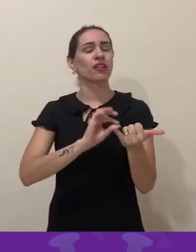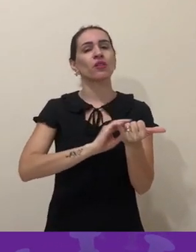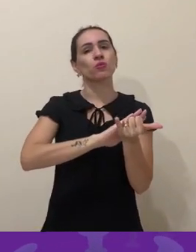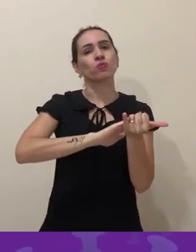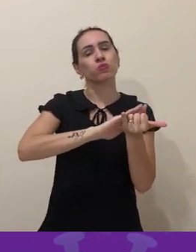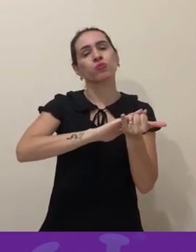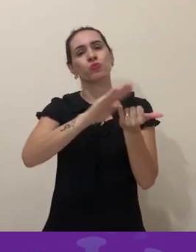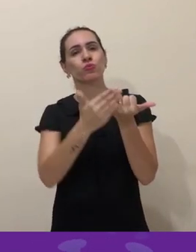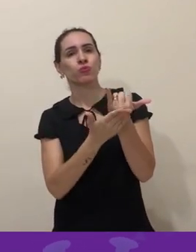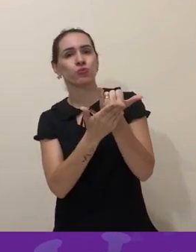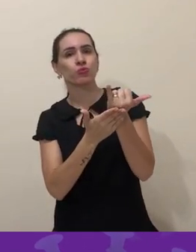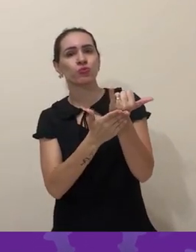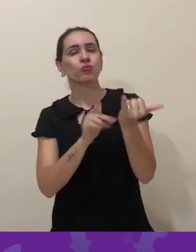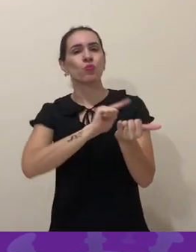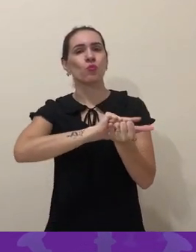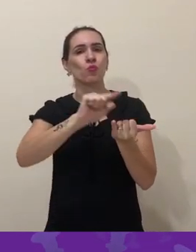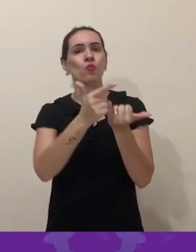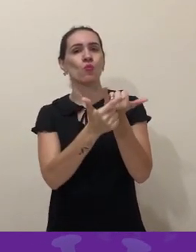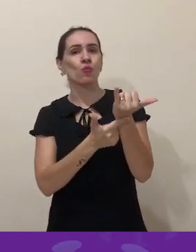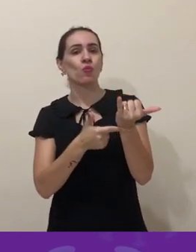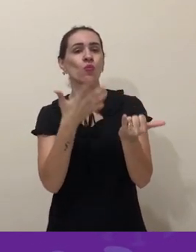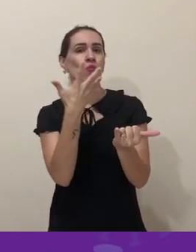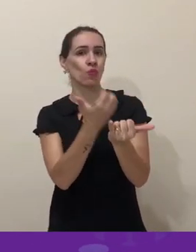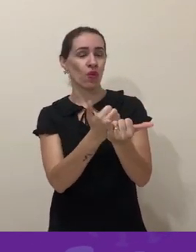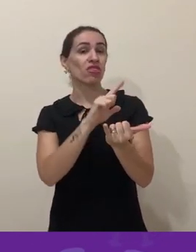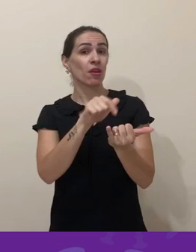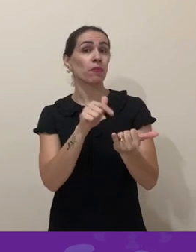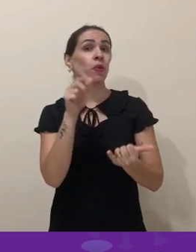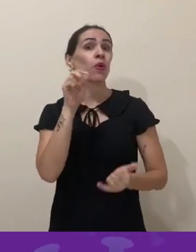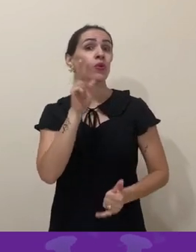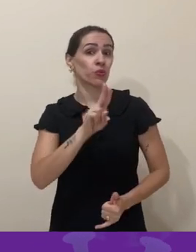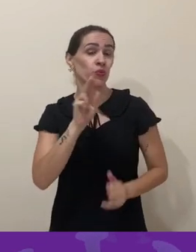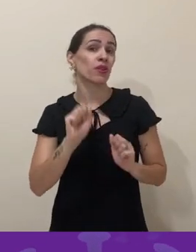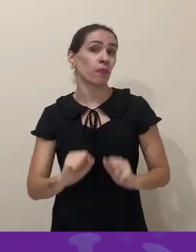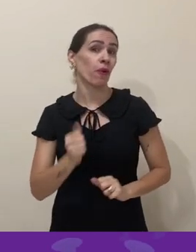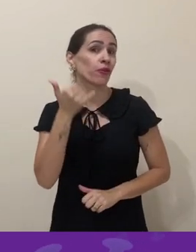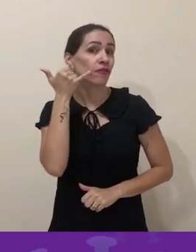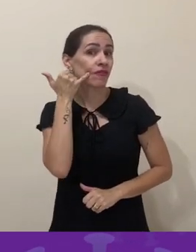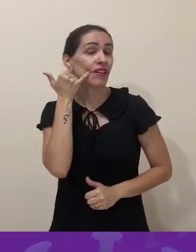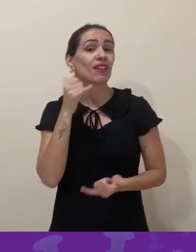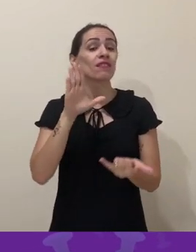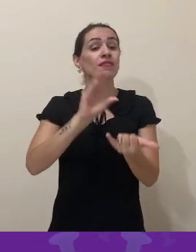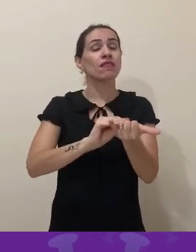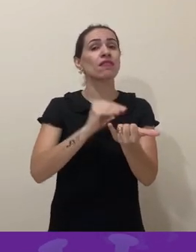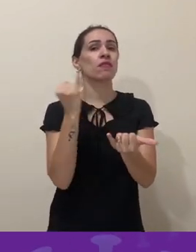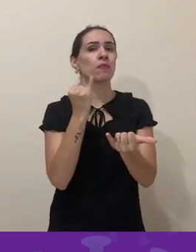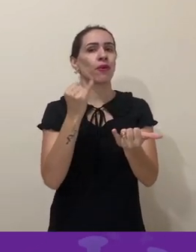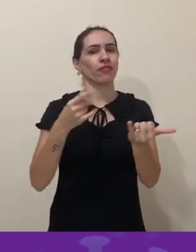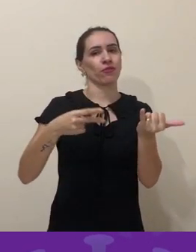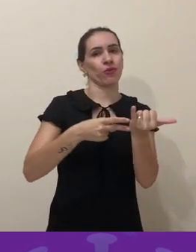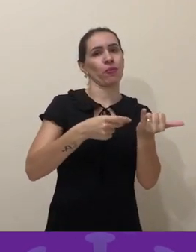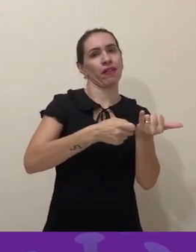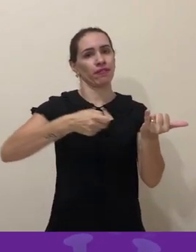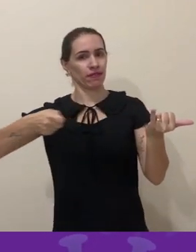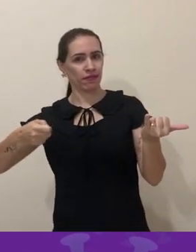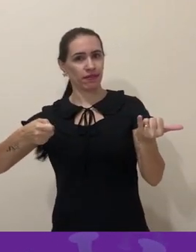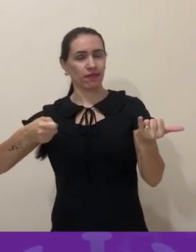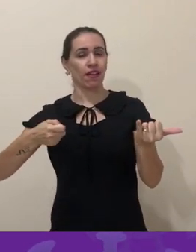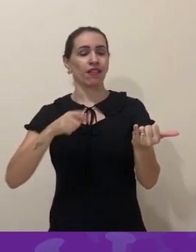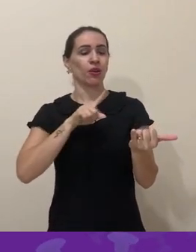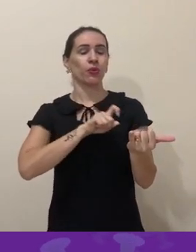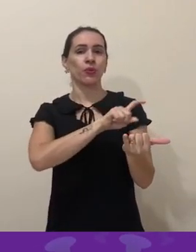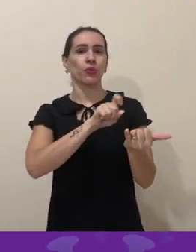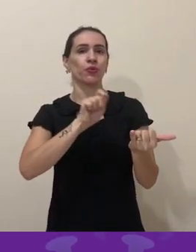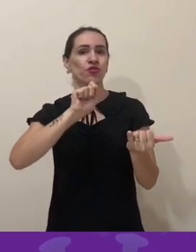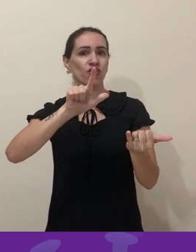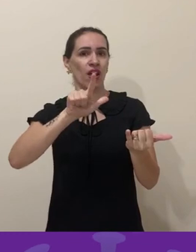e deixa secar o álcool no telefone para depois usar. Então você desliga o telefone, inclusive da tomada, e aí passa o álcool gel